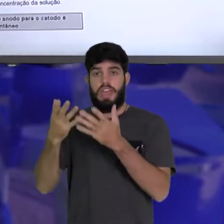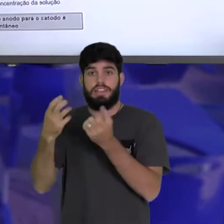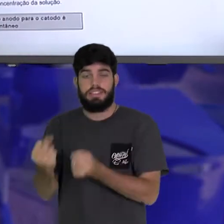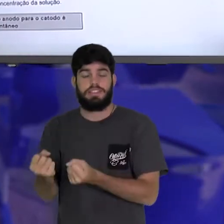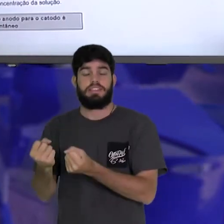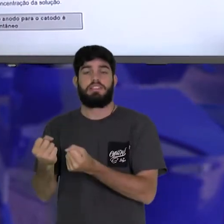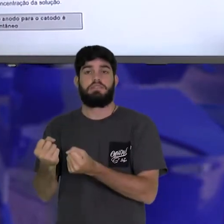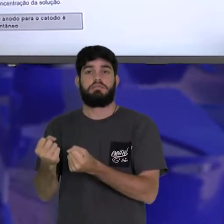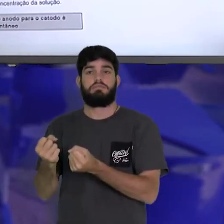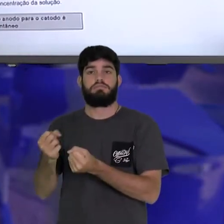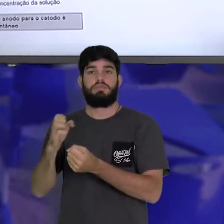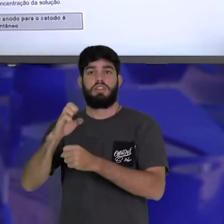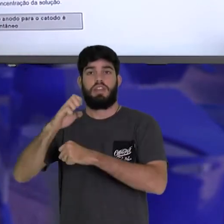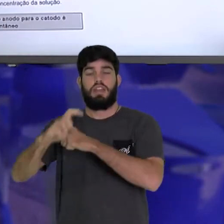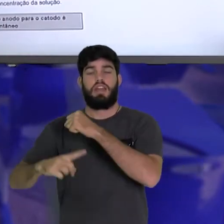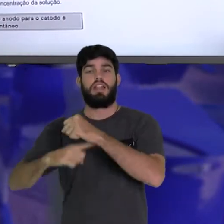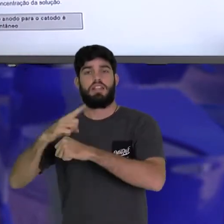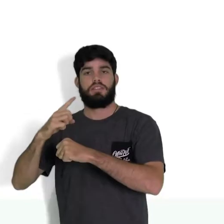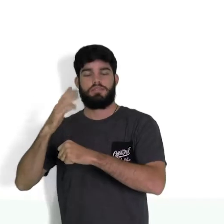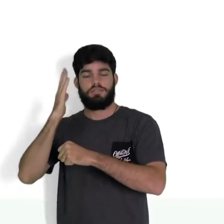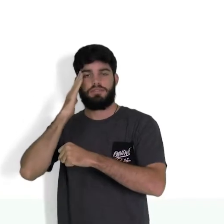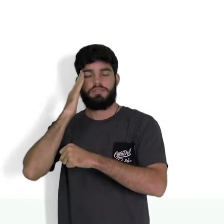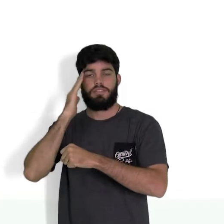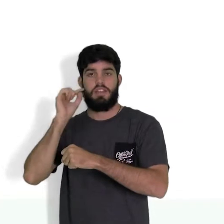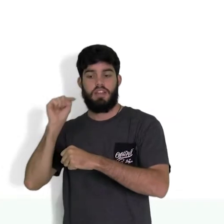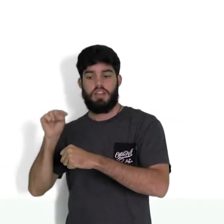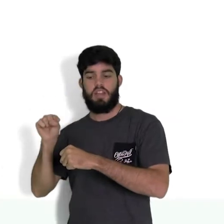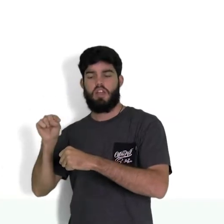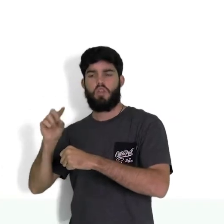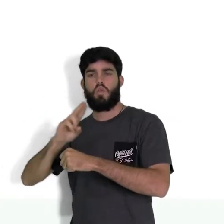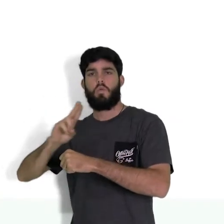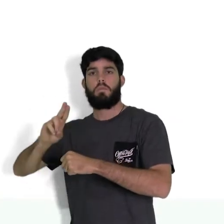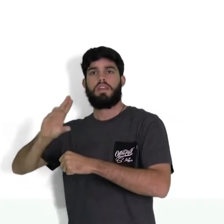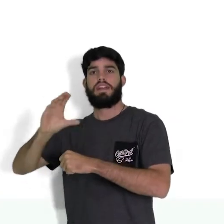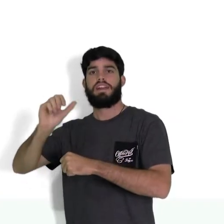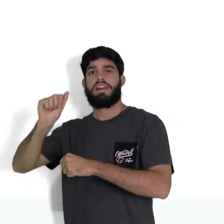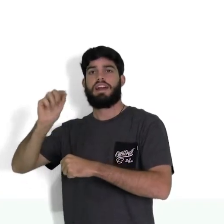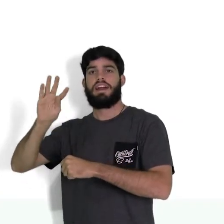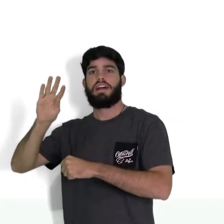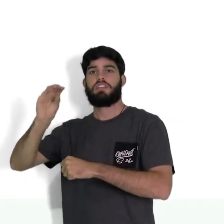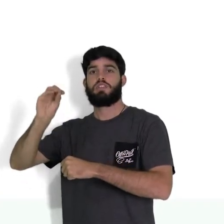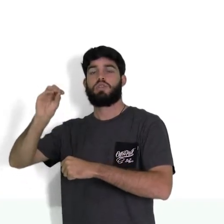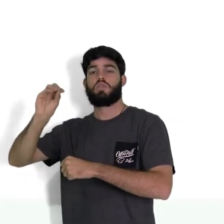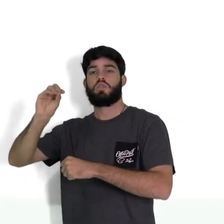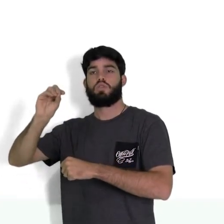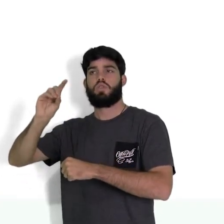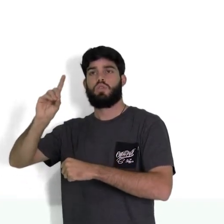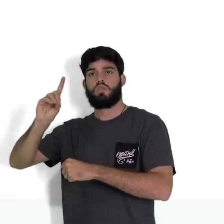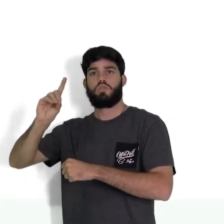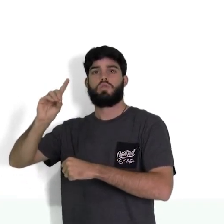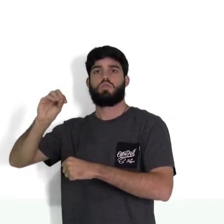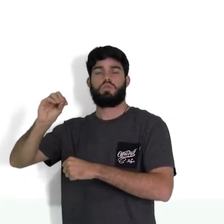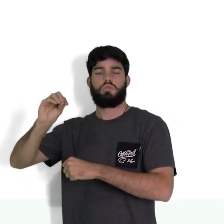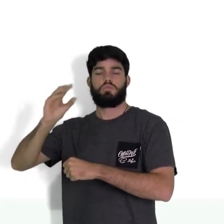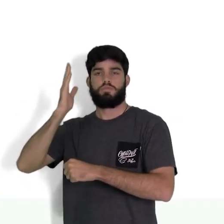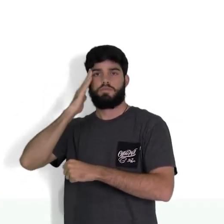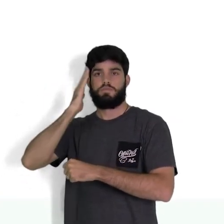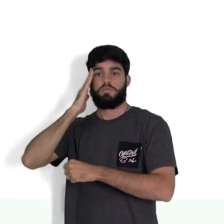elétrons se chama cátodo. É o polo positivo.